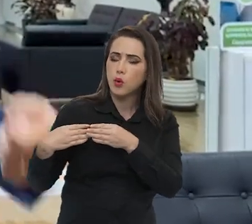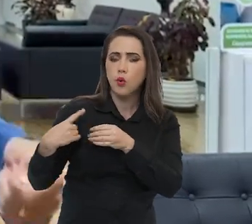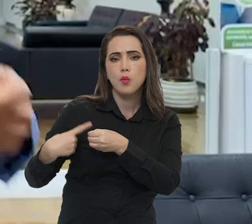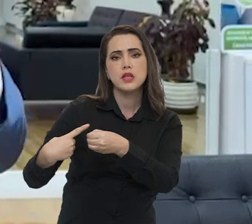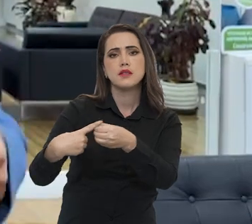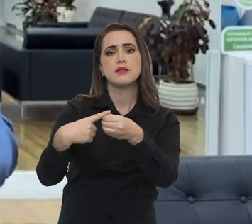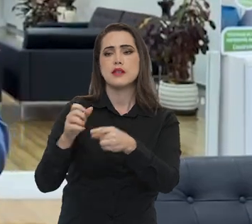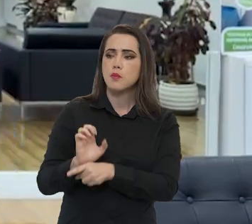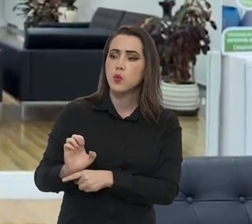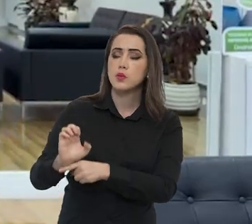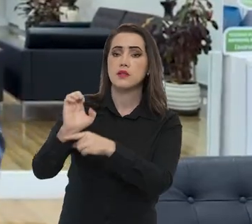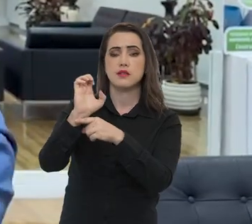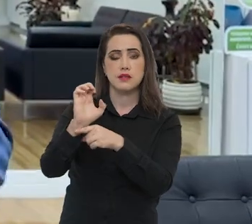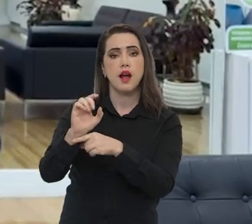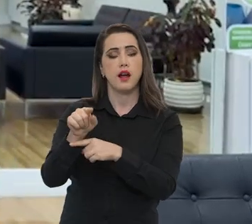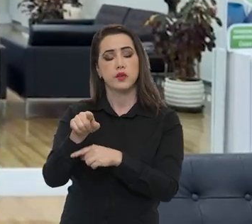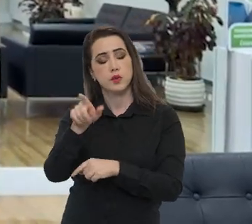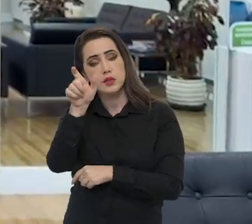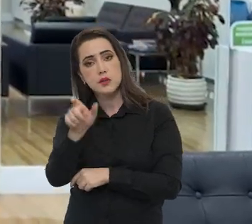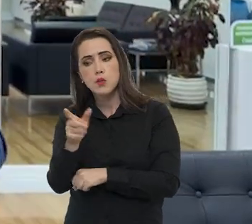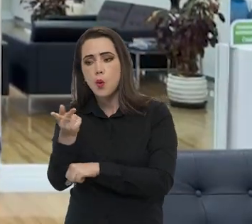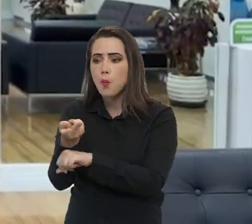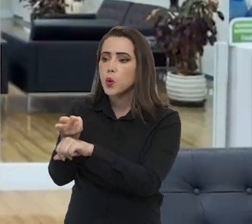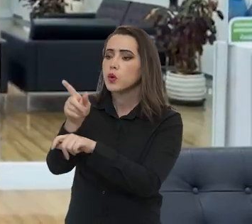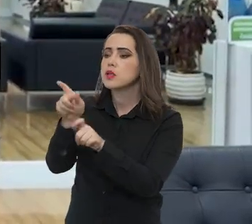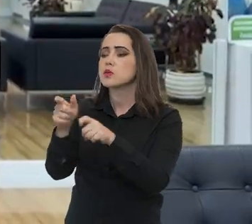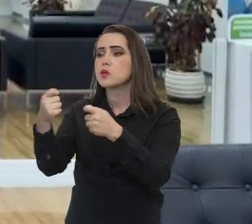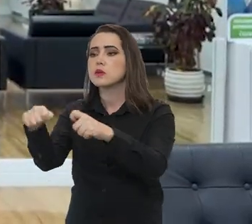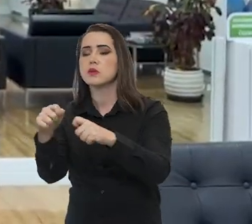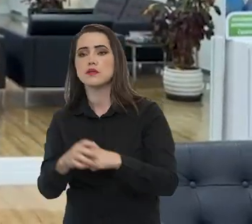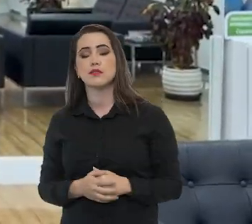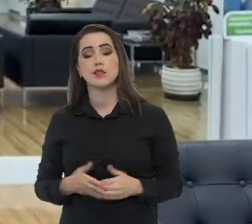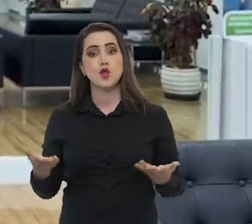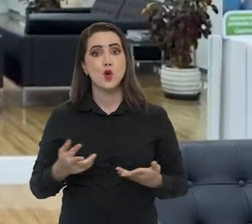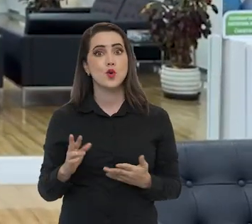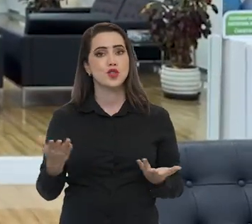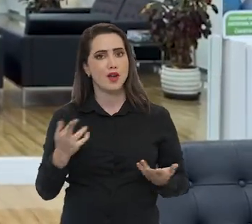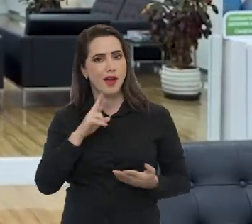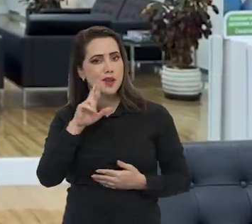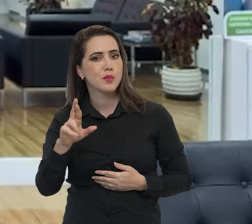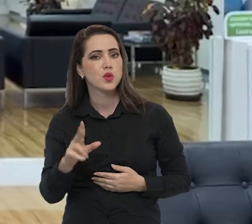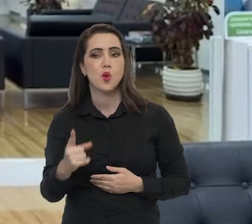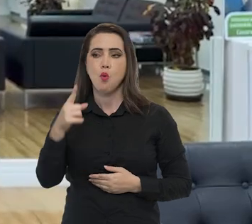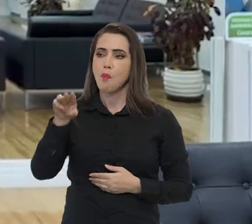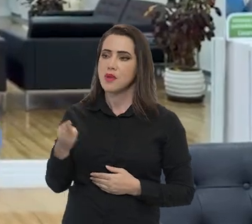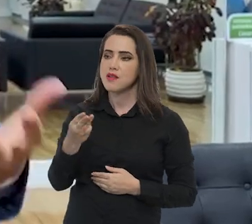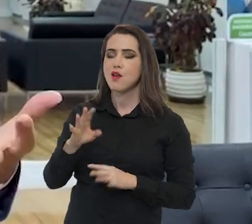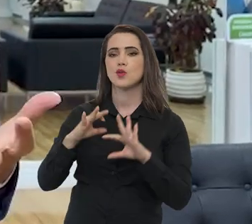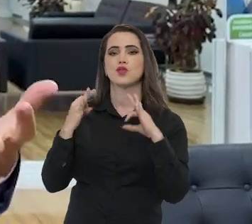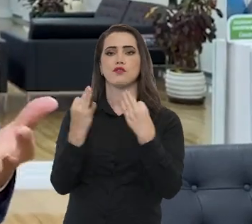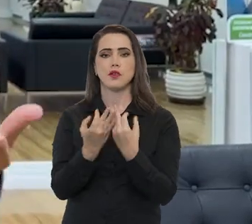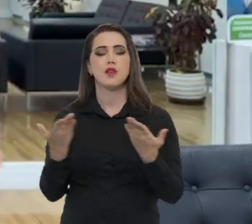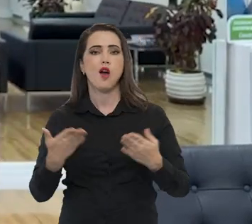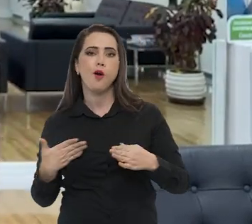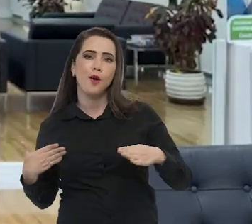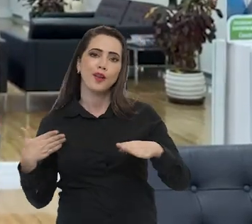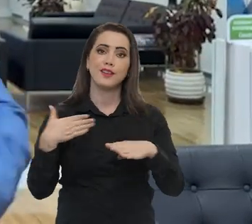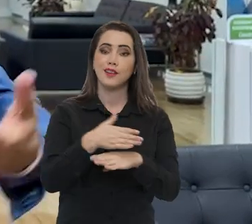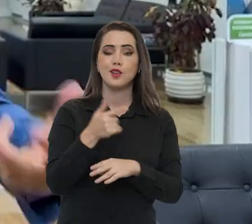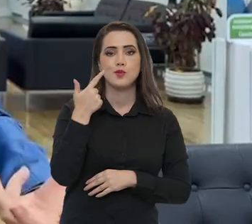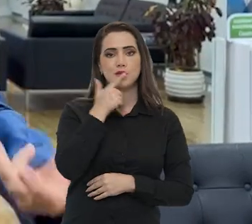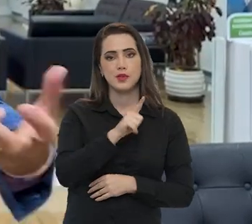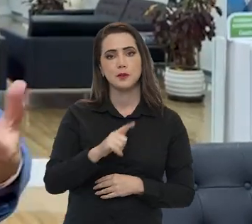integrado com o município, com o estado, as pessoas ali no busca ativa e o resultado? Um milhão dessas famílias